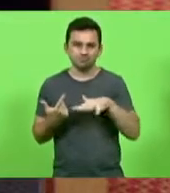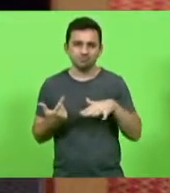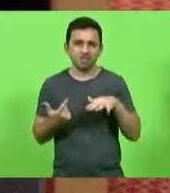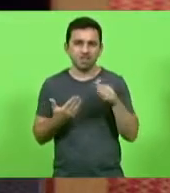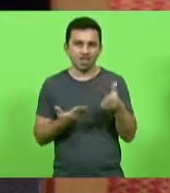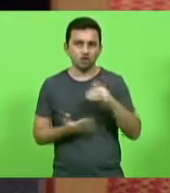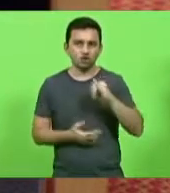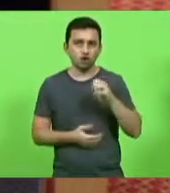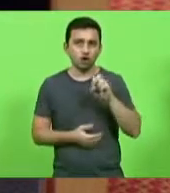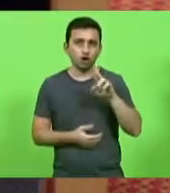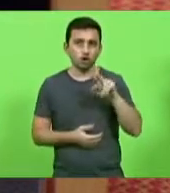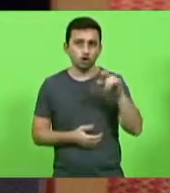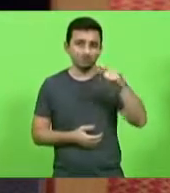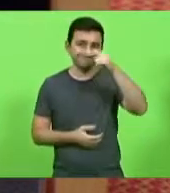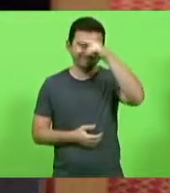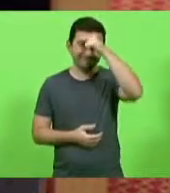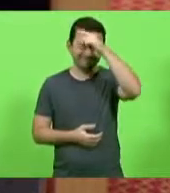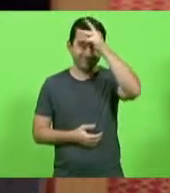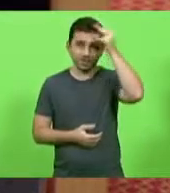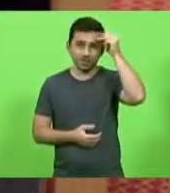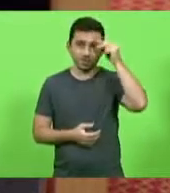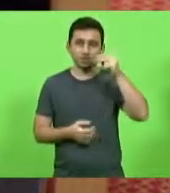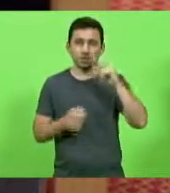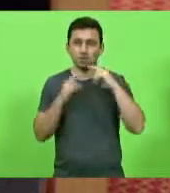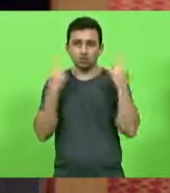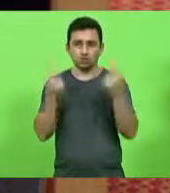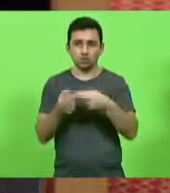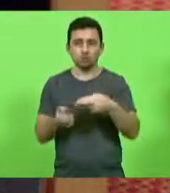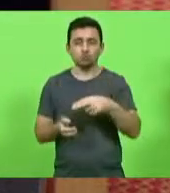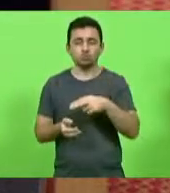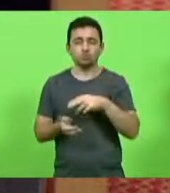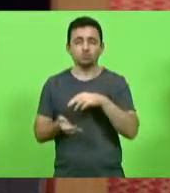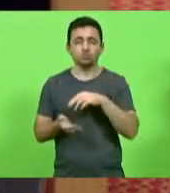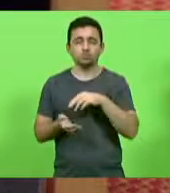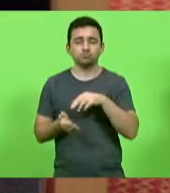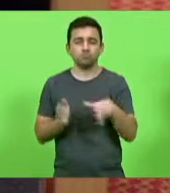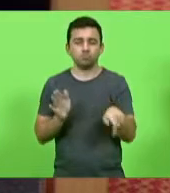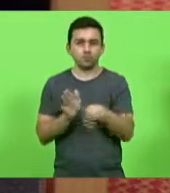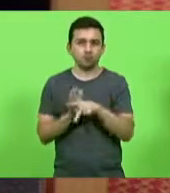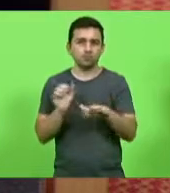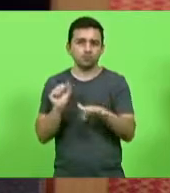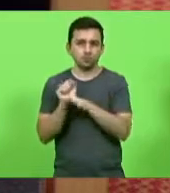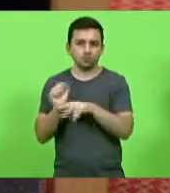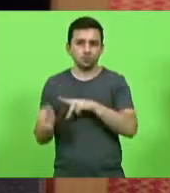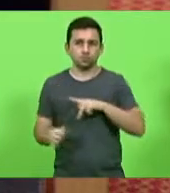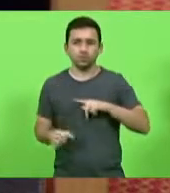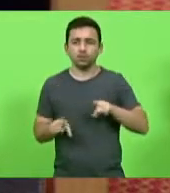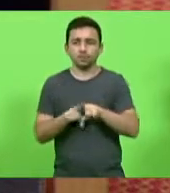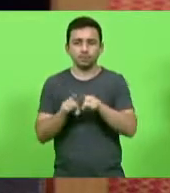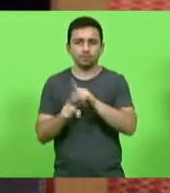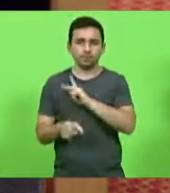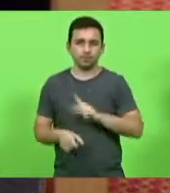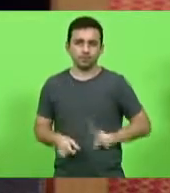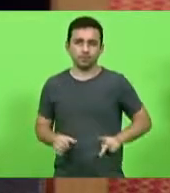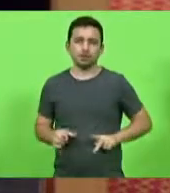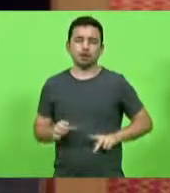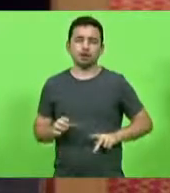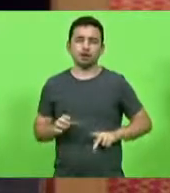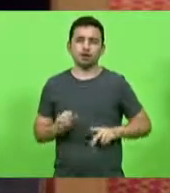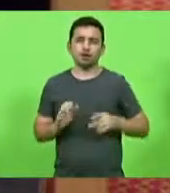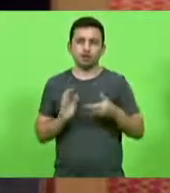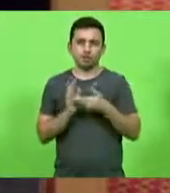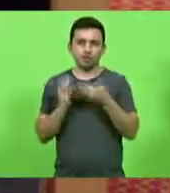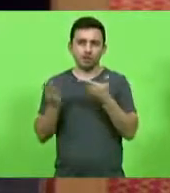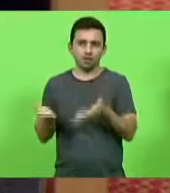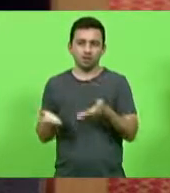numa audiência na Secretaria da Segurança Pública, na Polícia Civil, e também com a presidenta da Câmara, Gilmara Maria